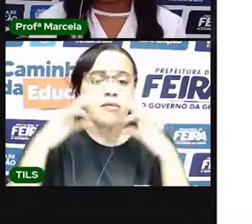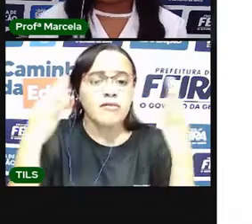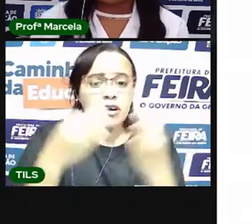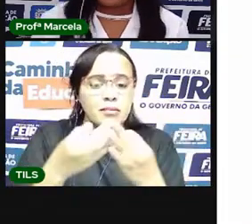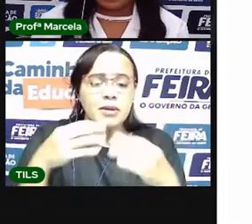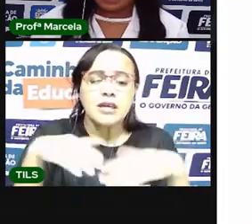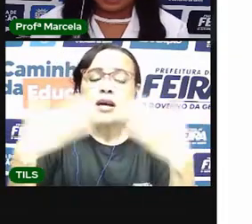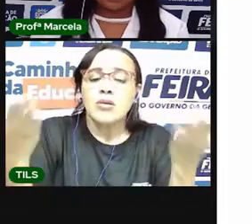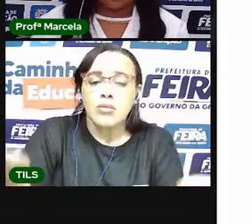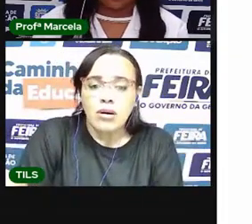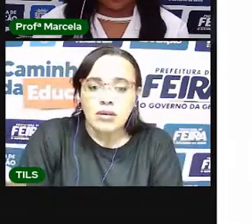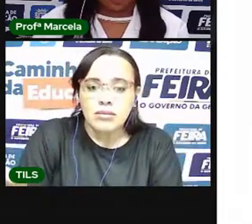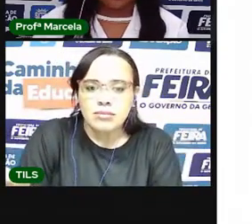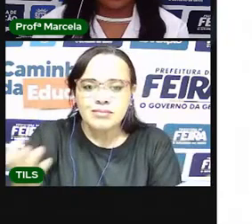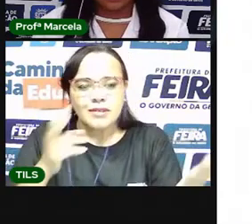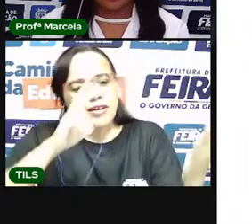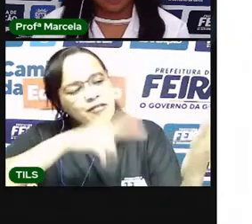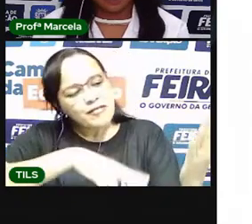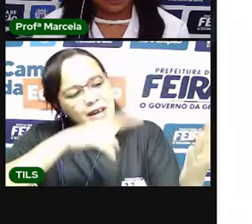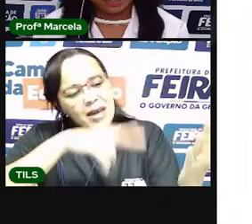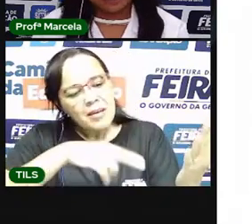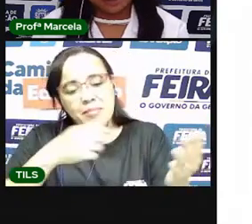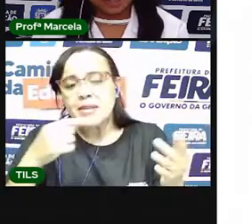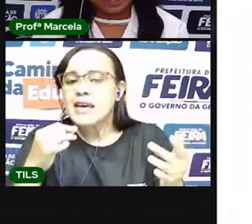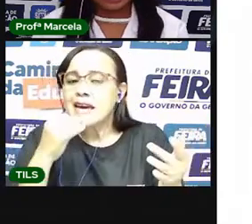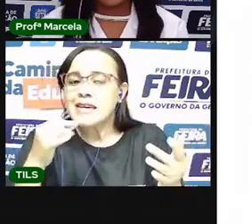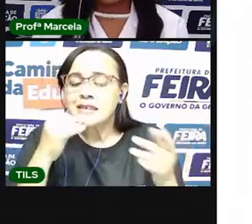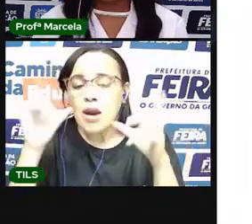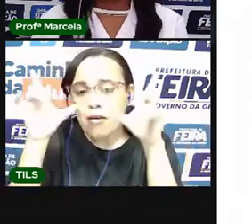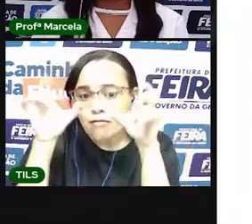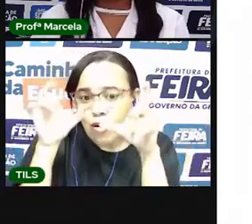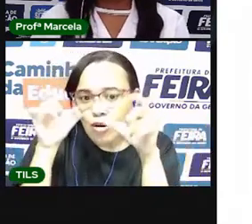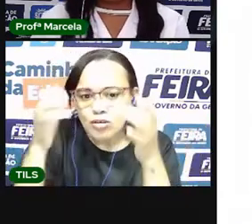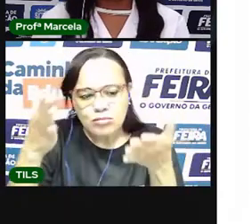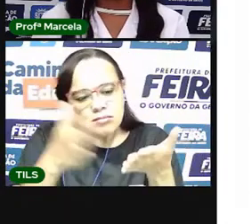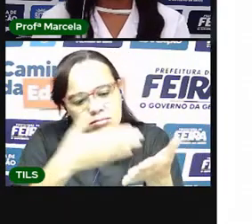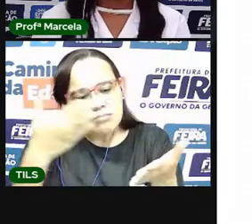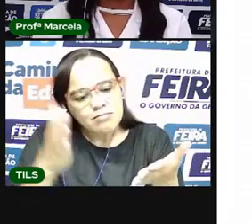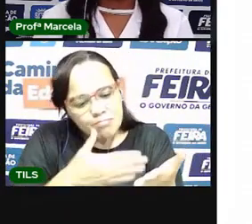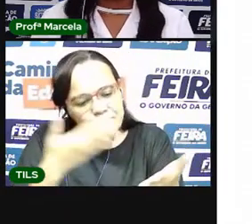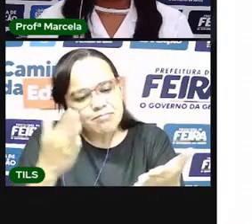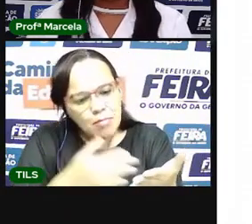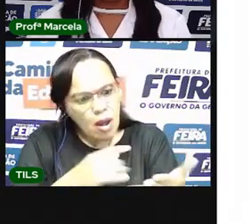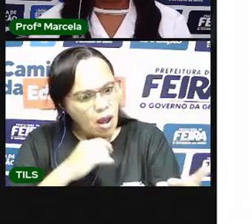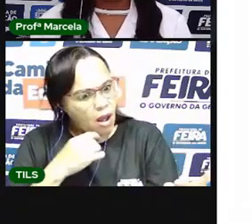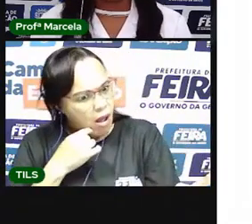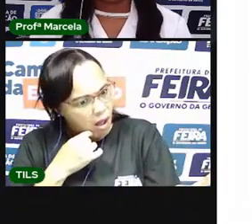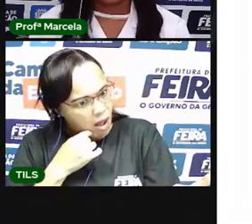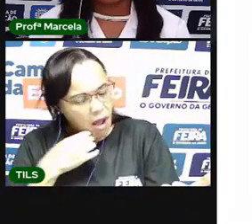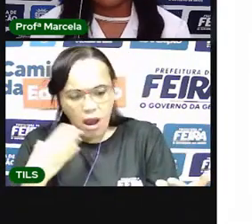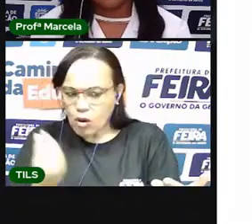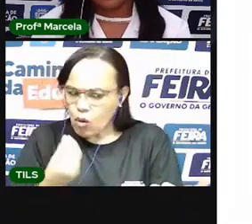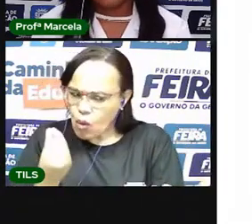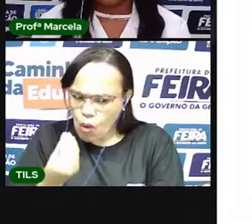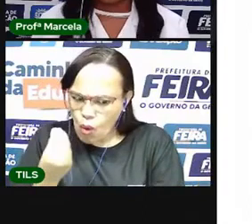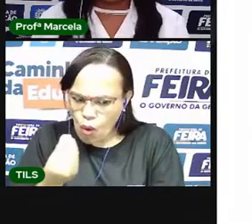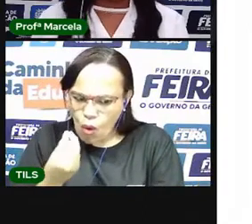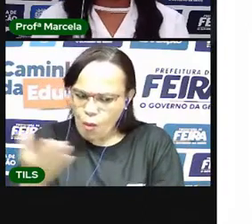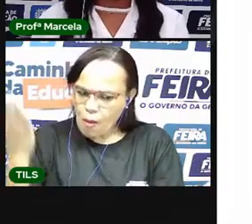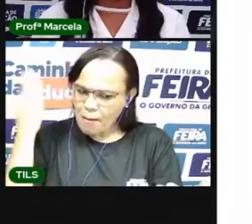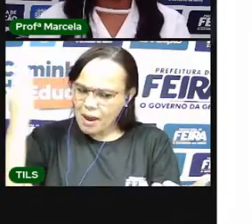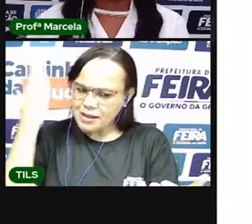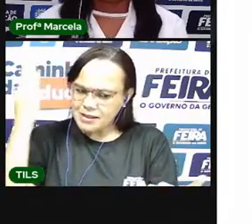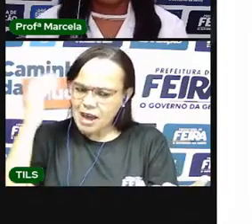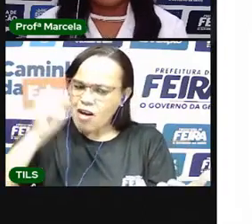Vocês podem olhar o álbum dos fotos da família e identificar como eram os avós de